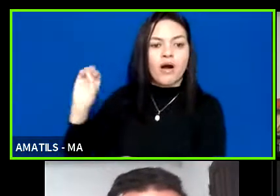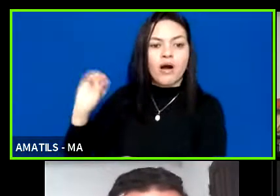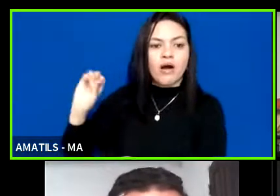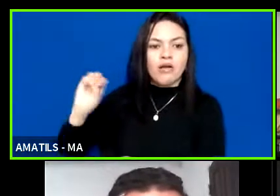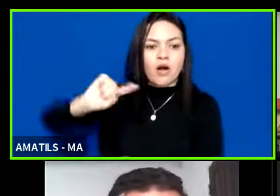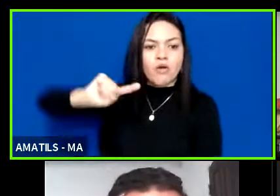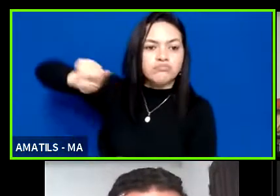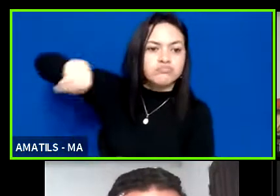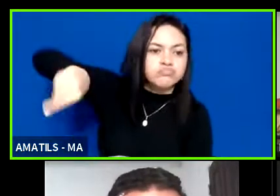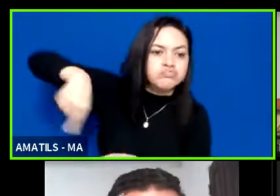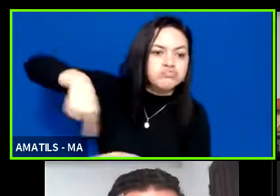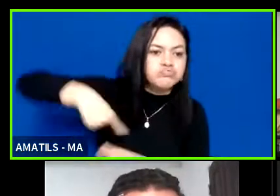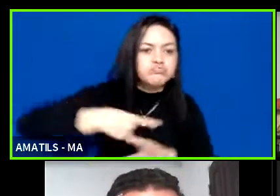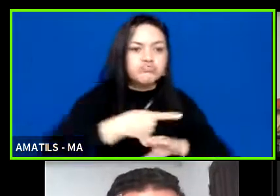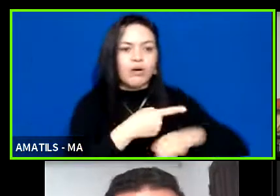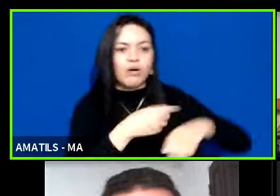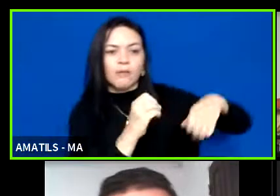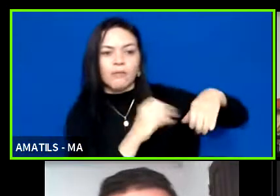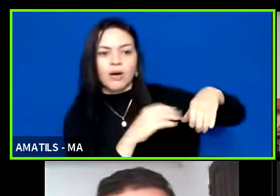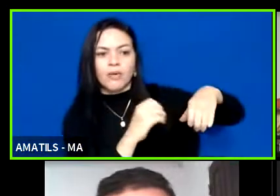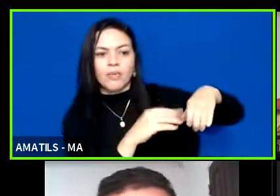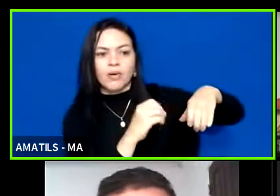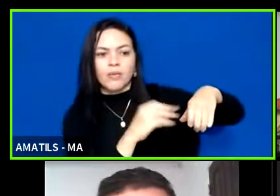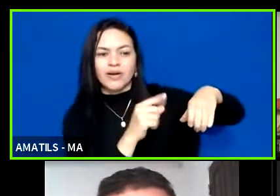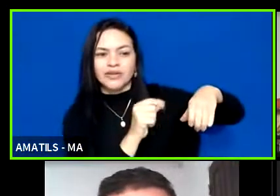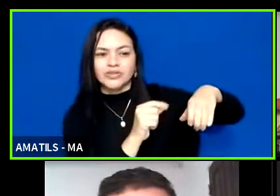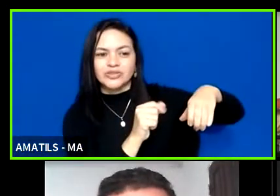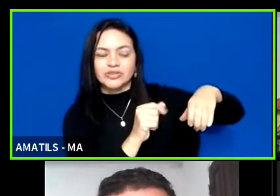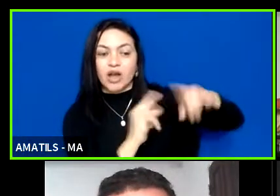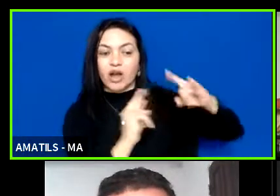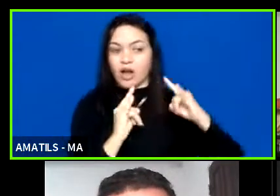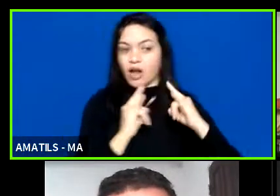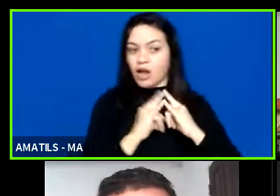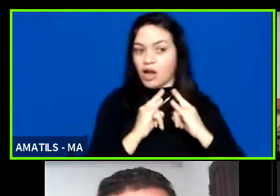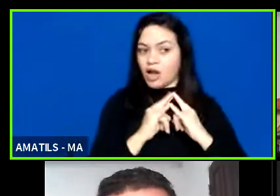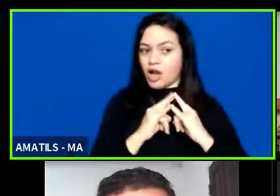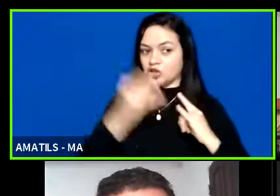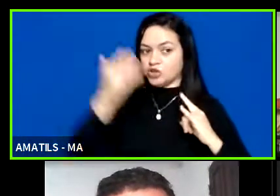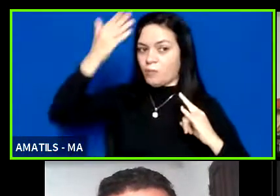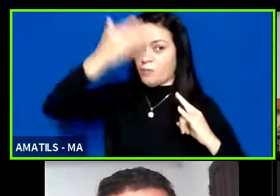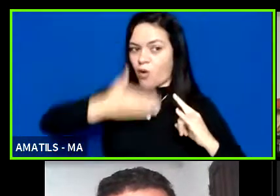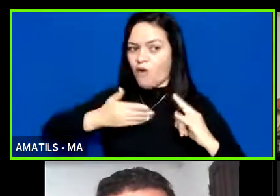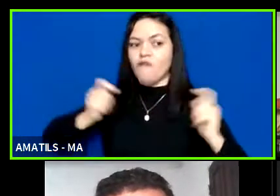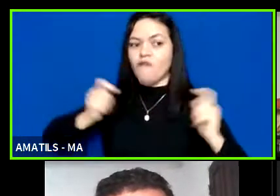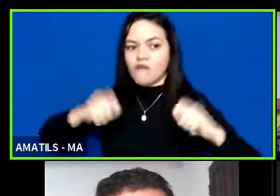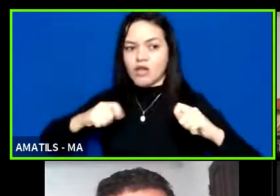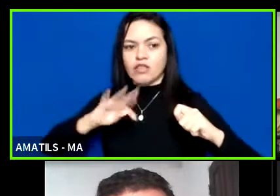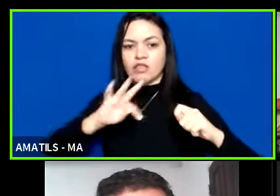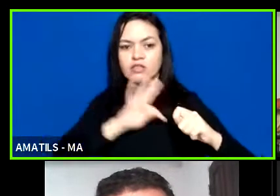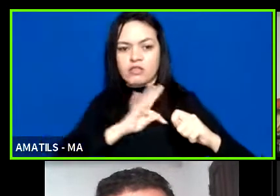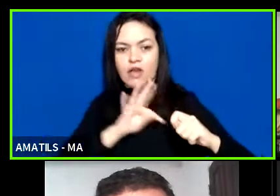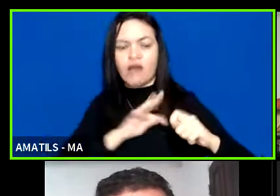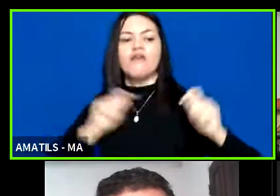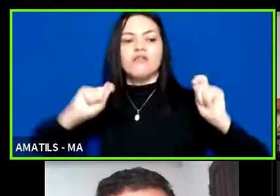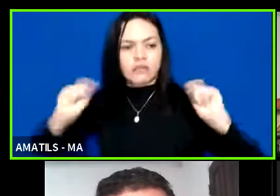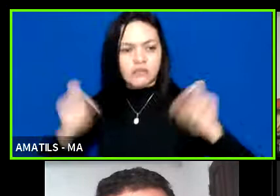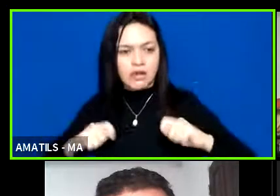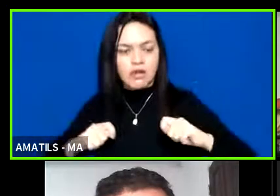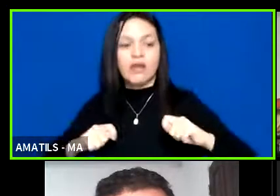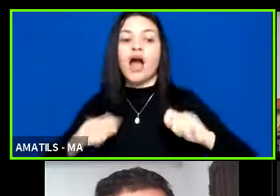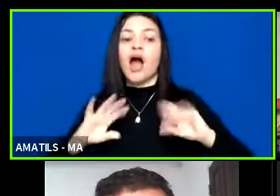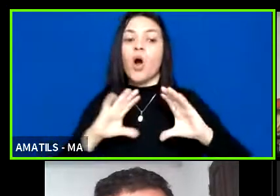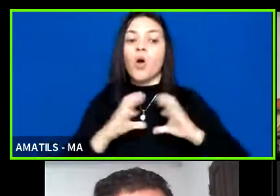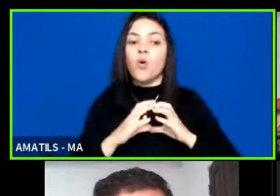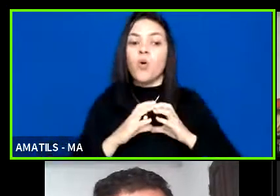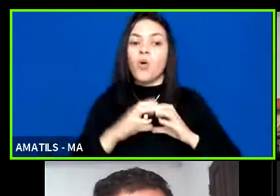onde a entidade tem que comprovar a sua capacidade técnica operacional, e então a Comissão Técnica da